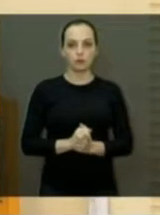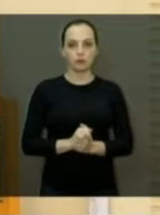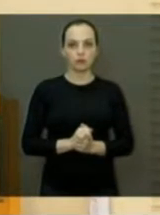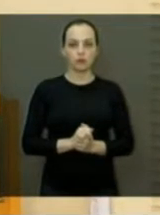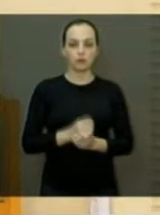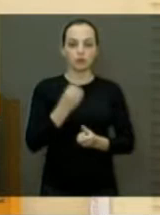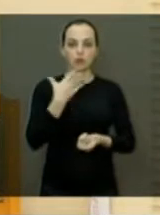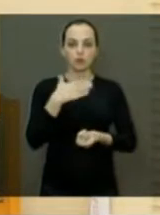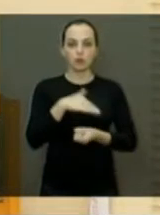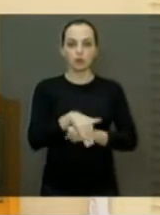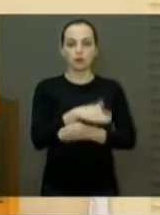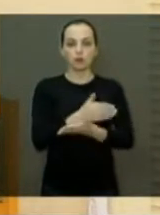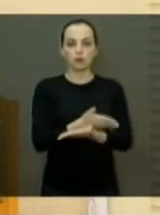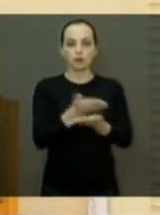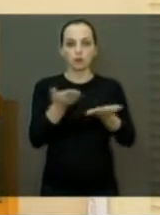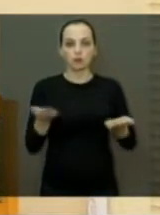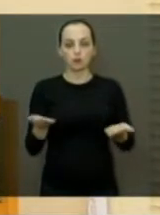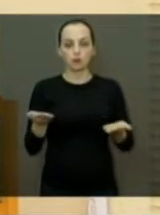Boa noite a todos,